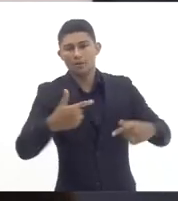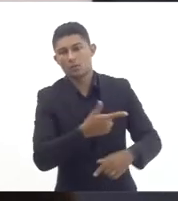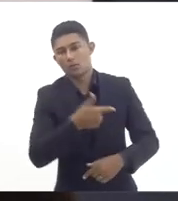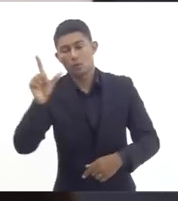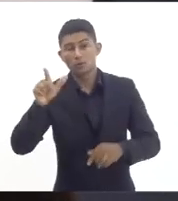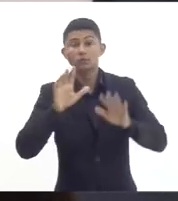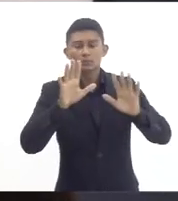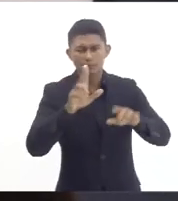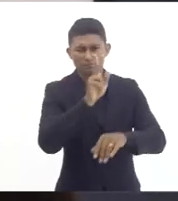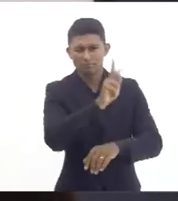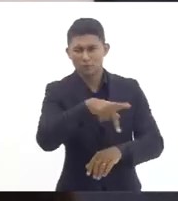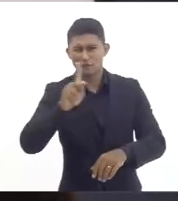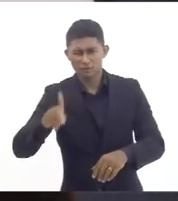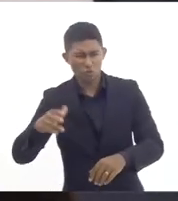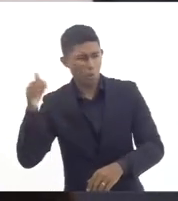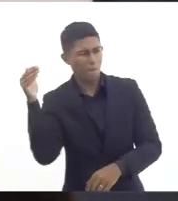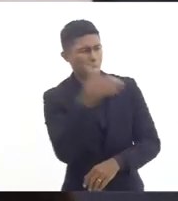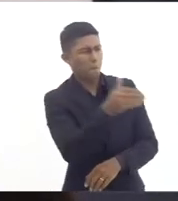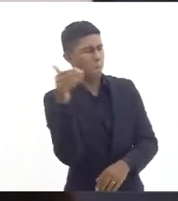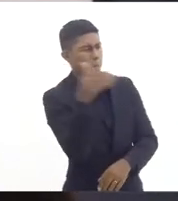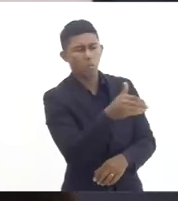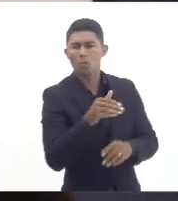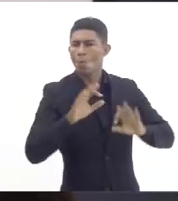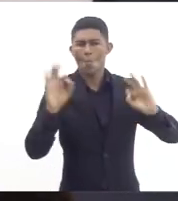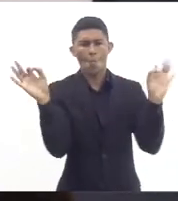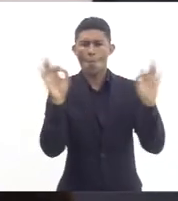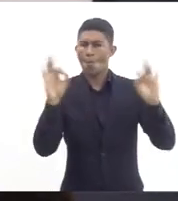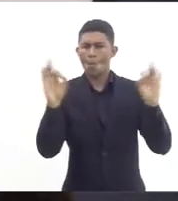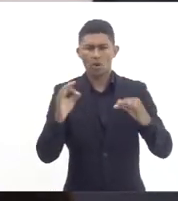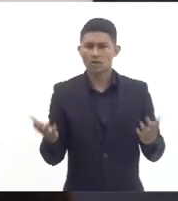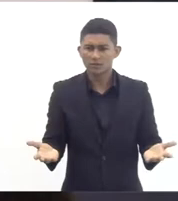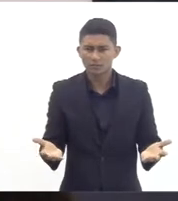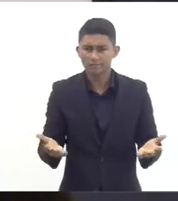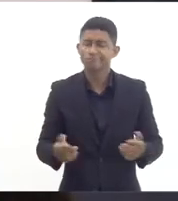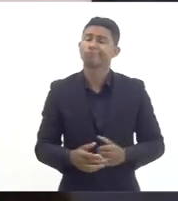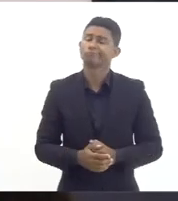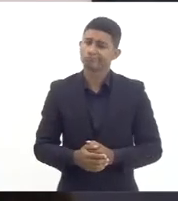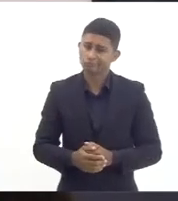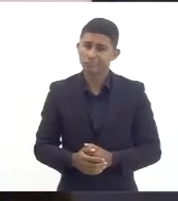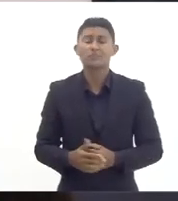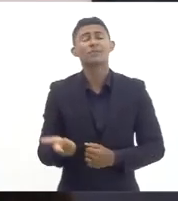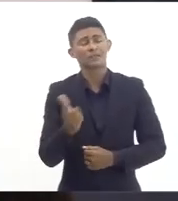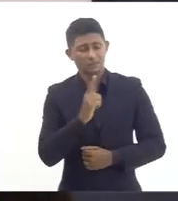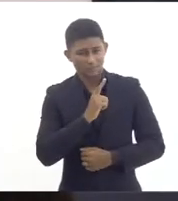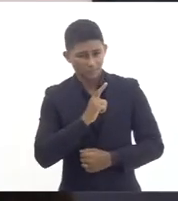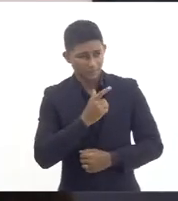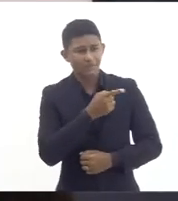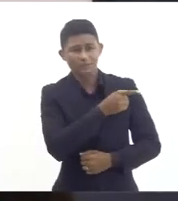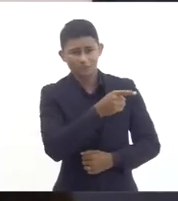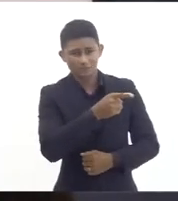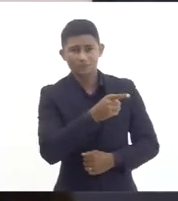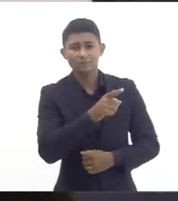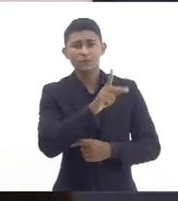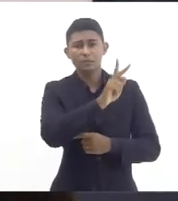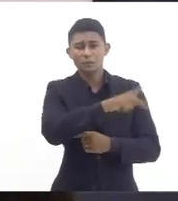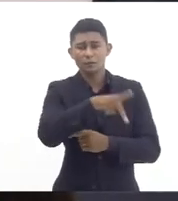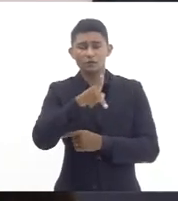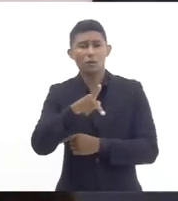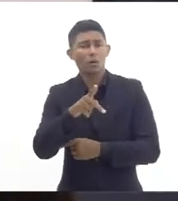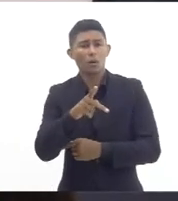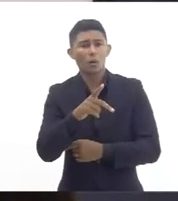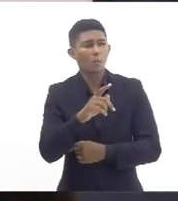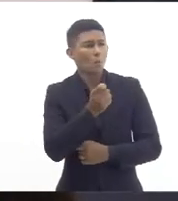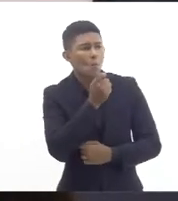então a gente vai ter essa grade essa ausência de professor sendo composta sendo